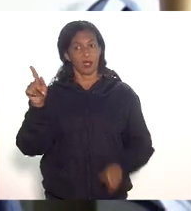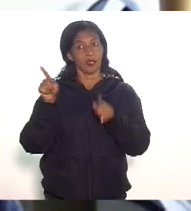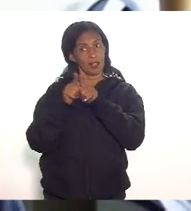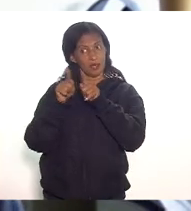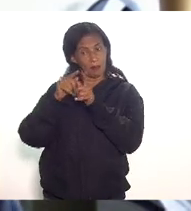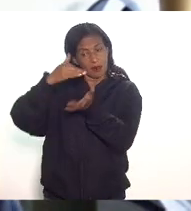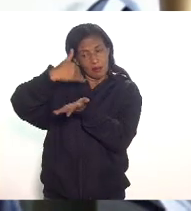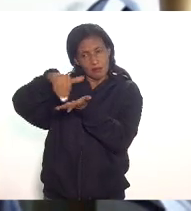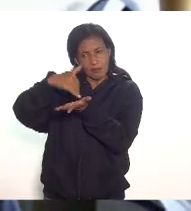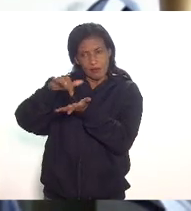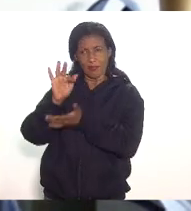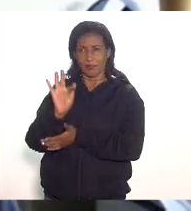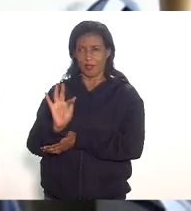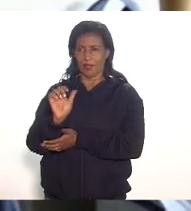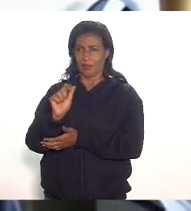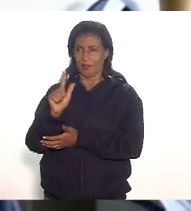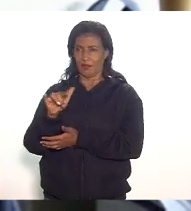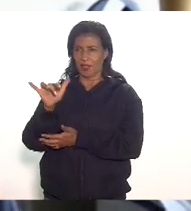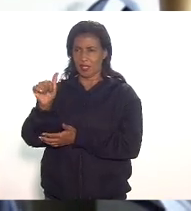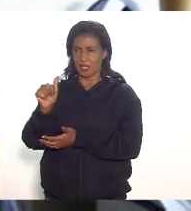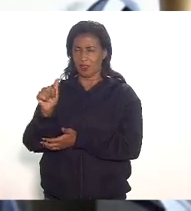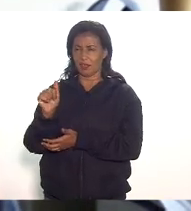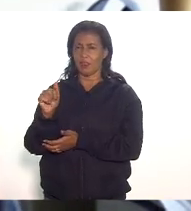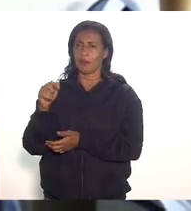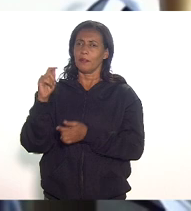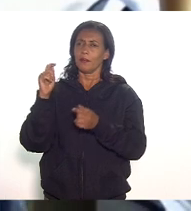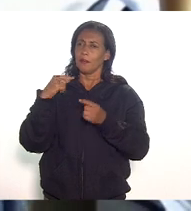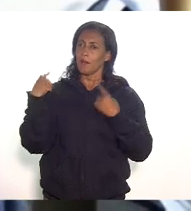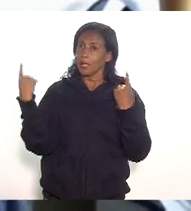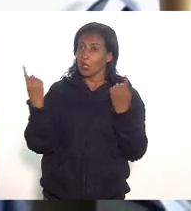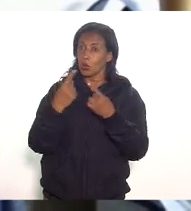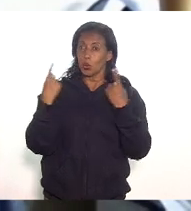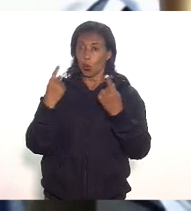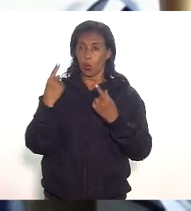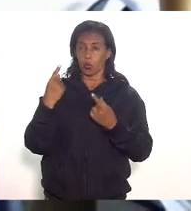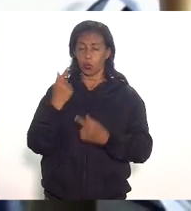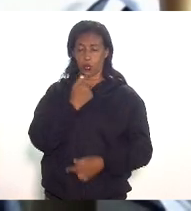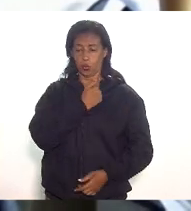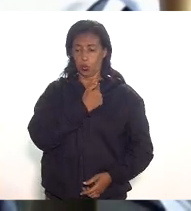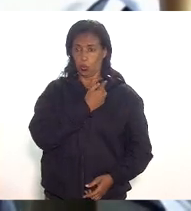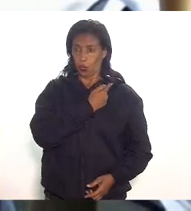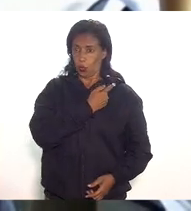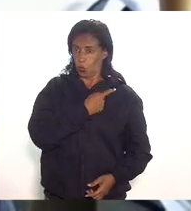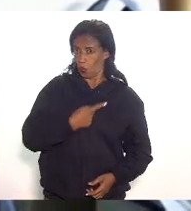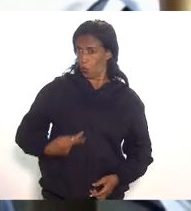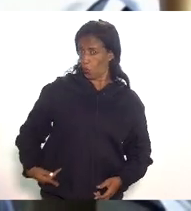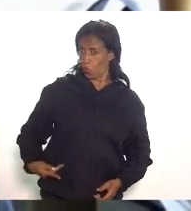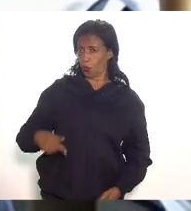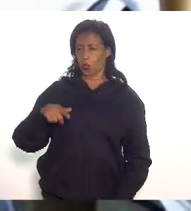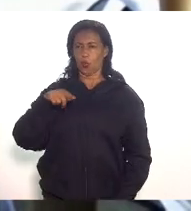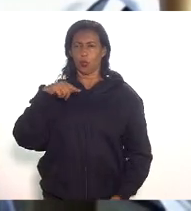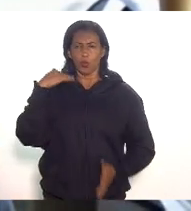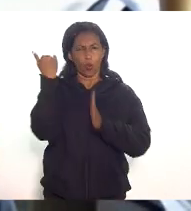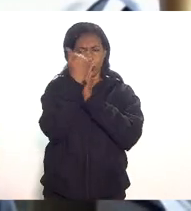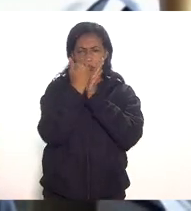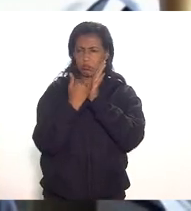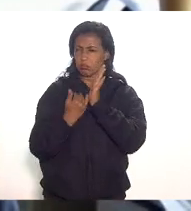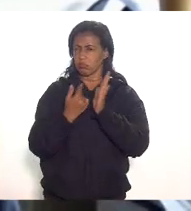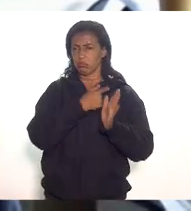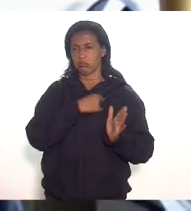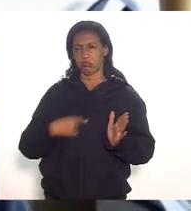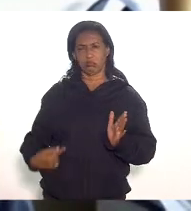para que possam ser simulados pelos órgãos públicos não é só sobre a Secretaria de Fazenda